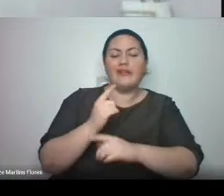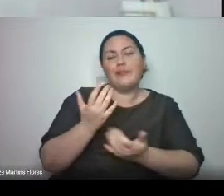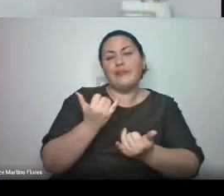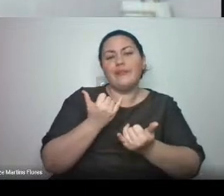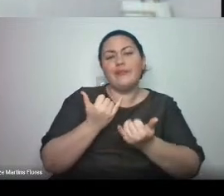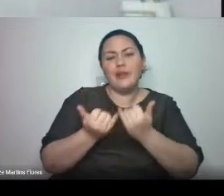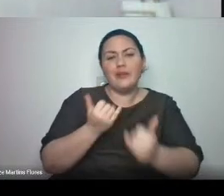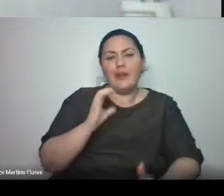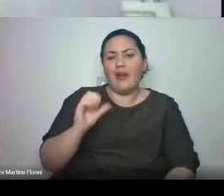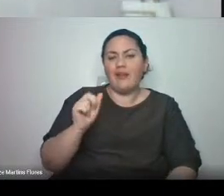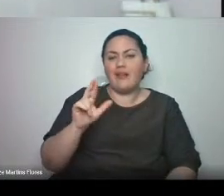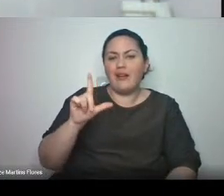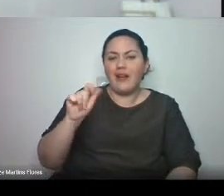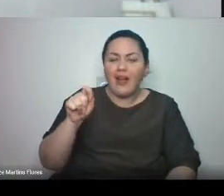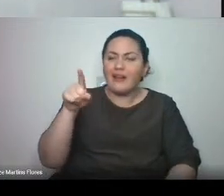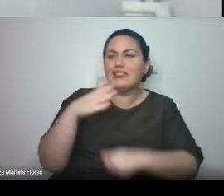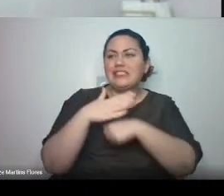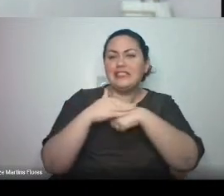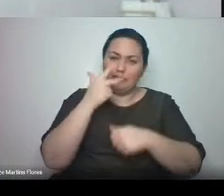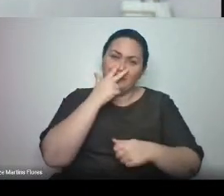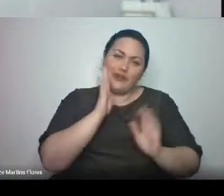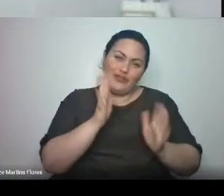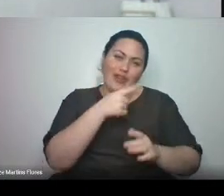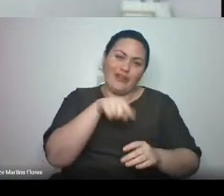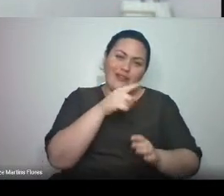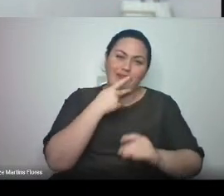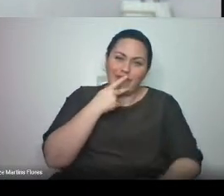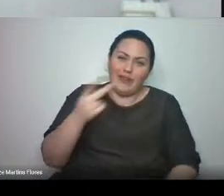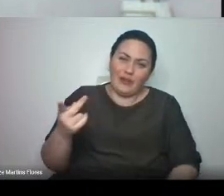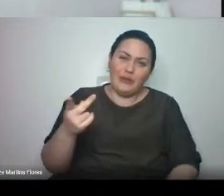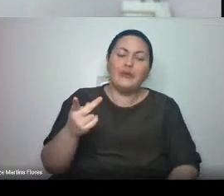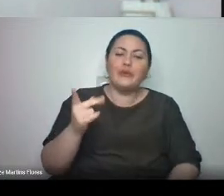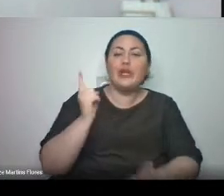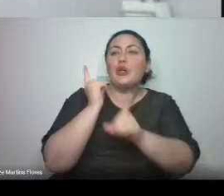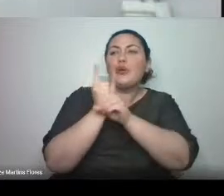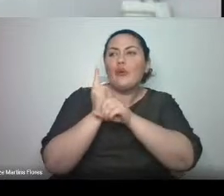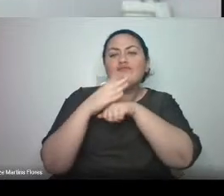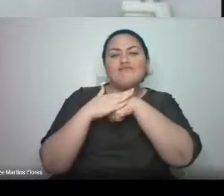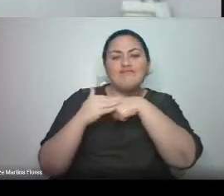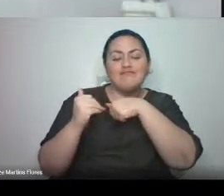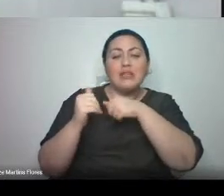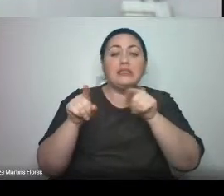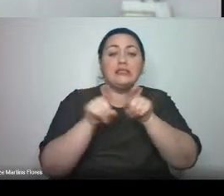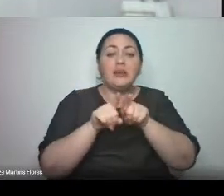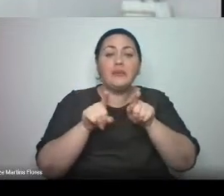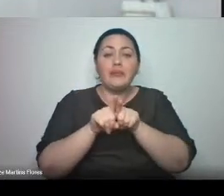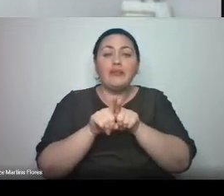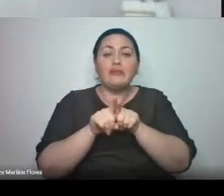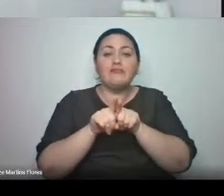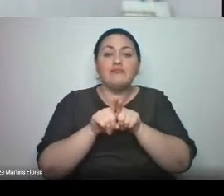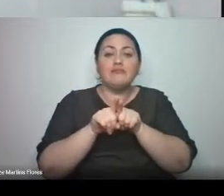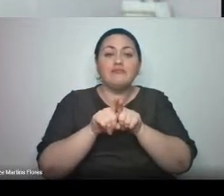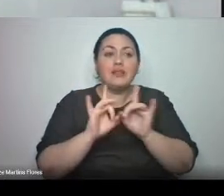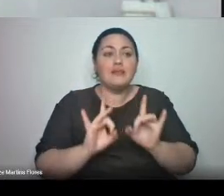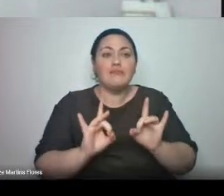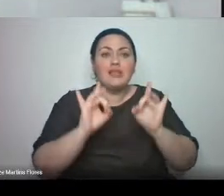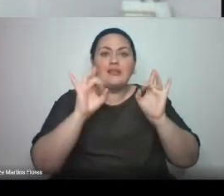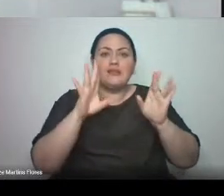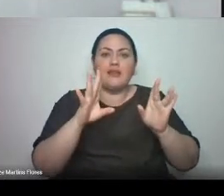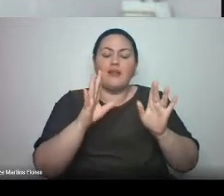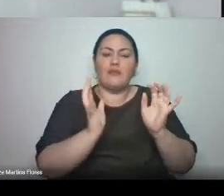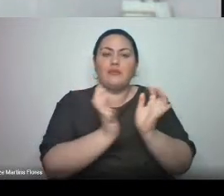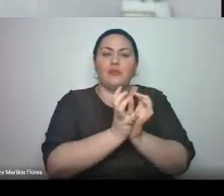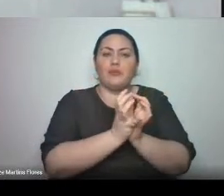Gustavo já citaram. E, em especial, essa turma de formandos está desafiada